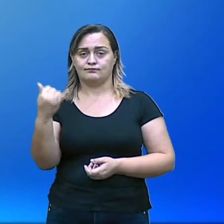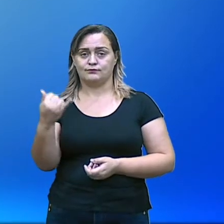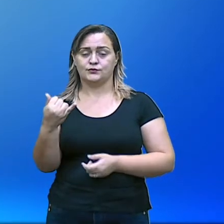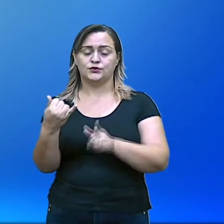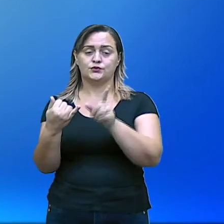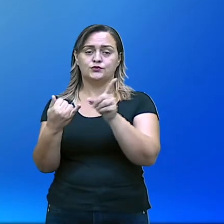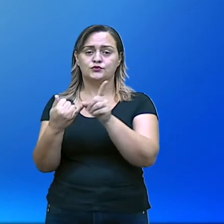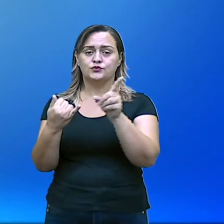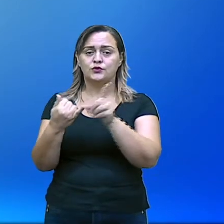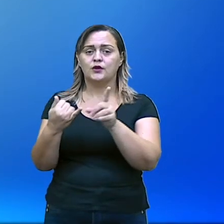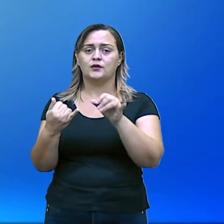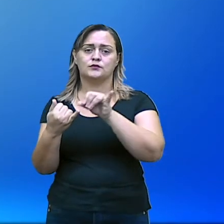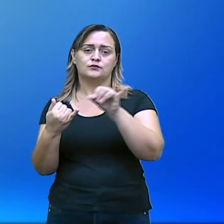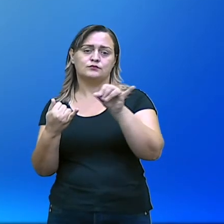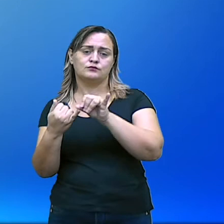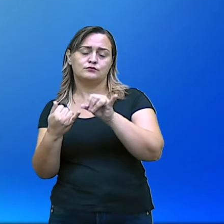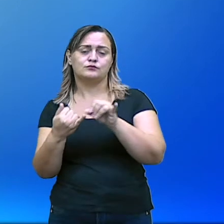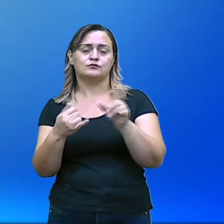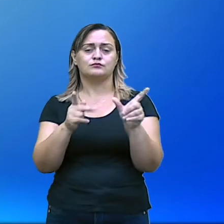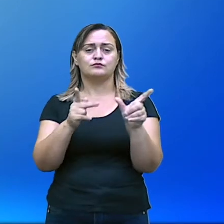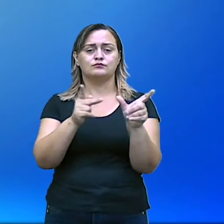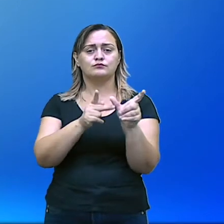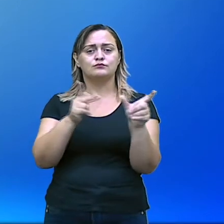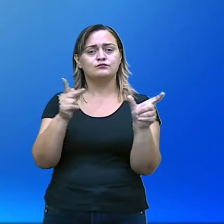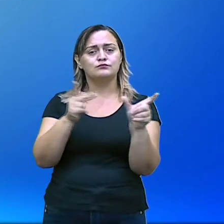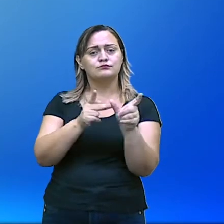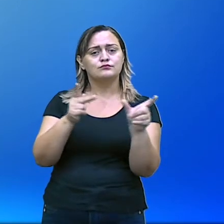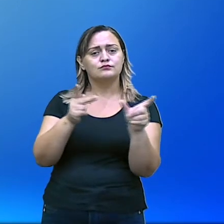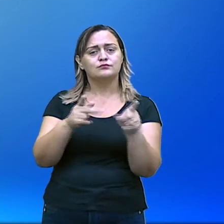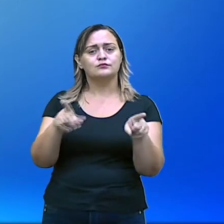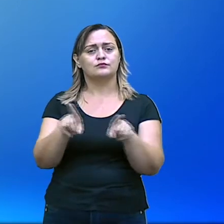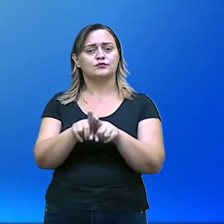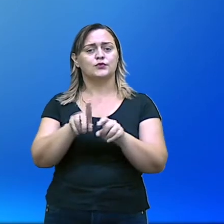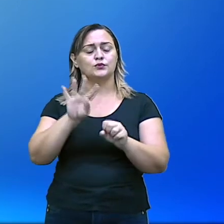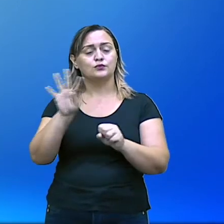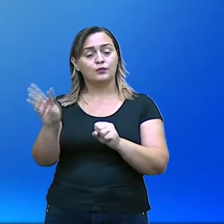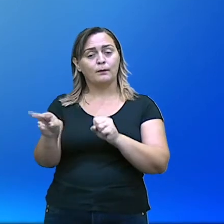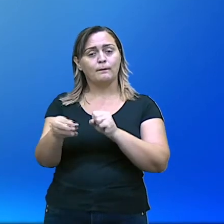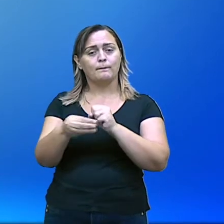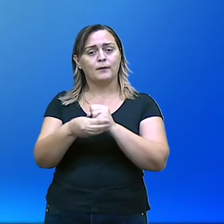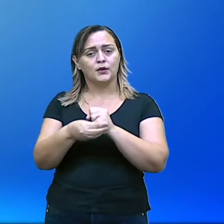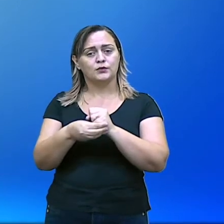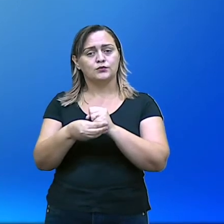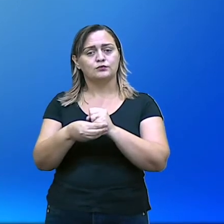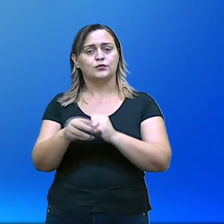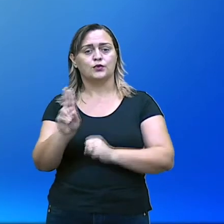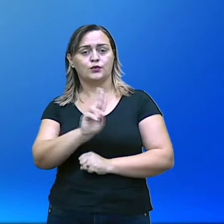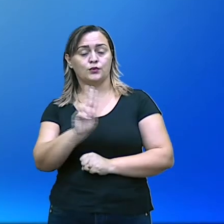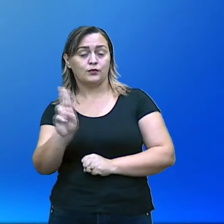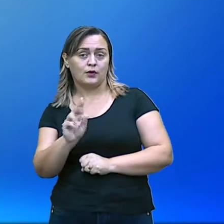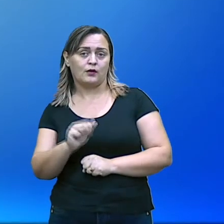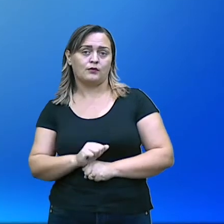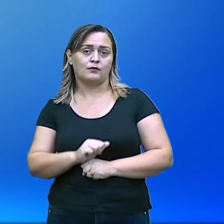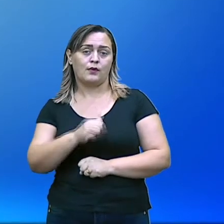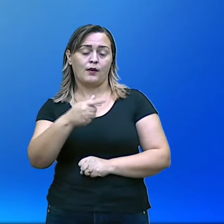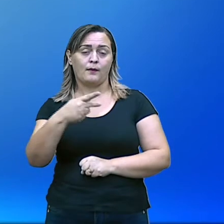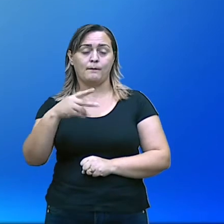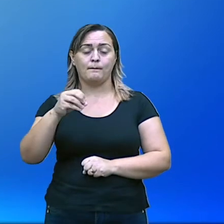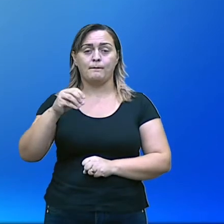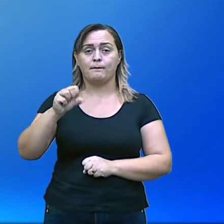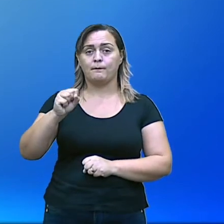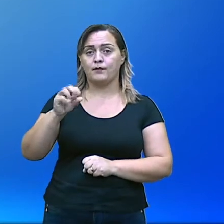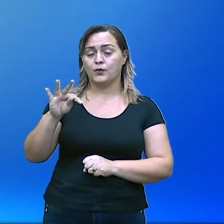de predicativo, de agente da passiva, de complemento nominal e aposto. Olha só. O